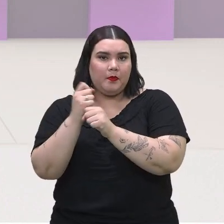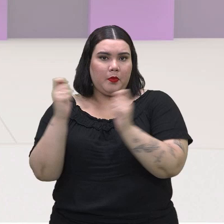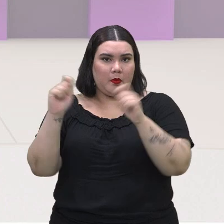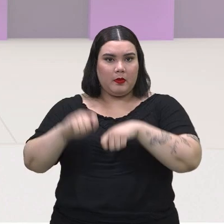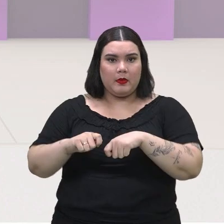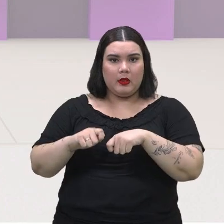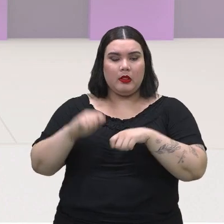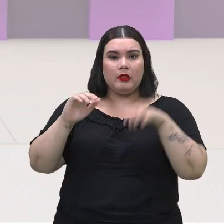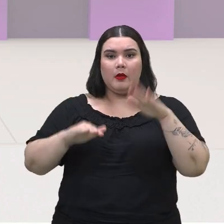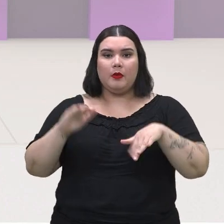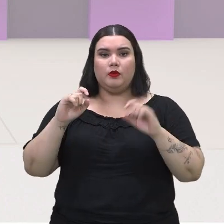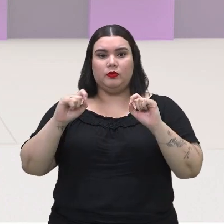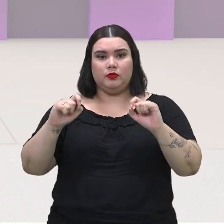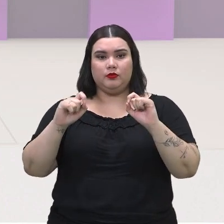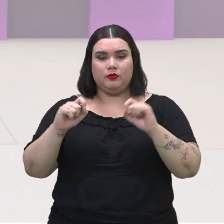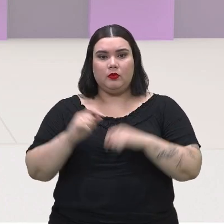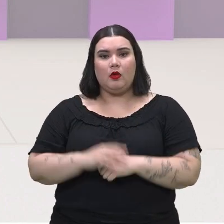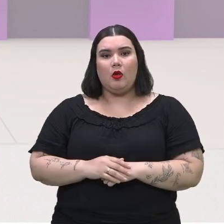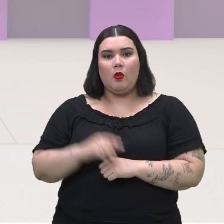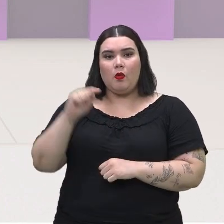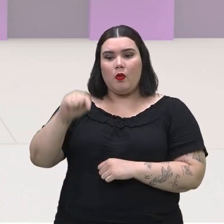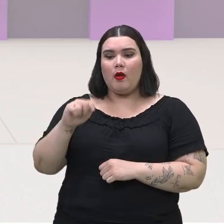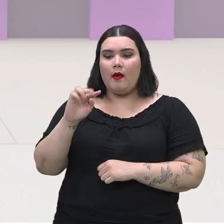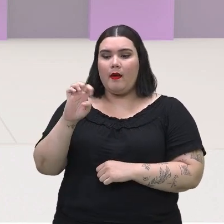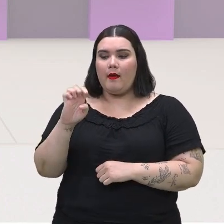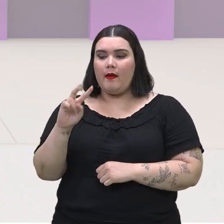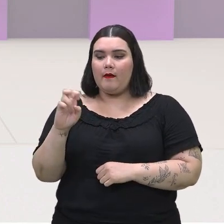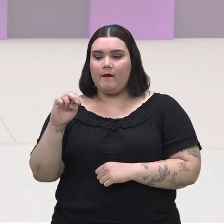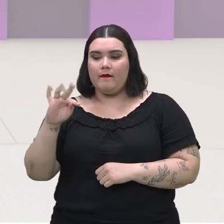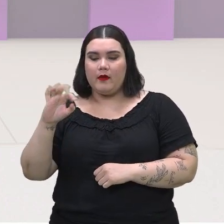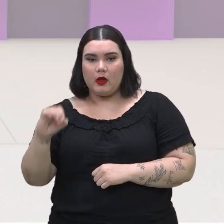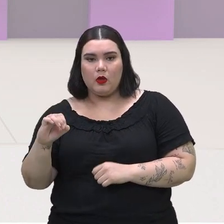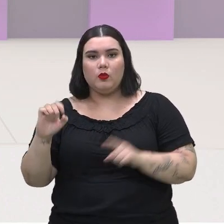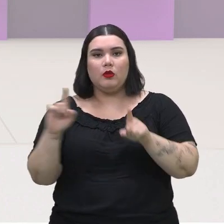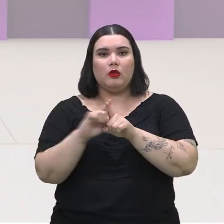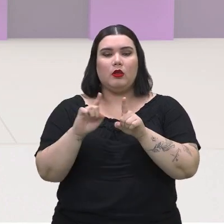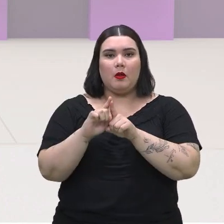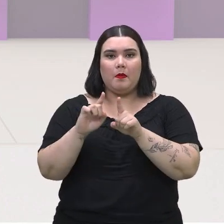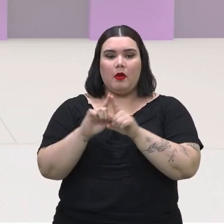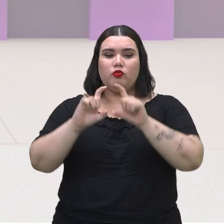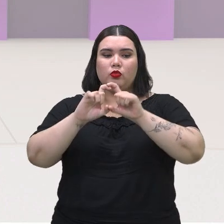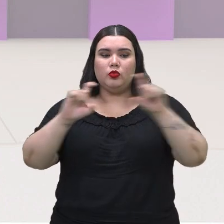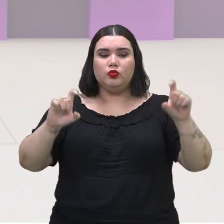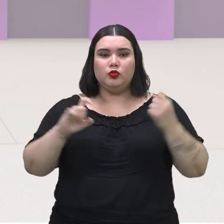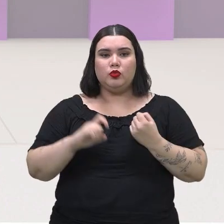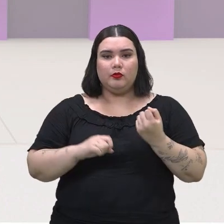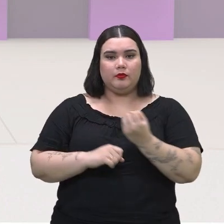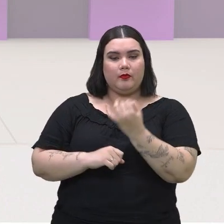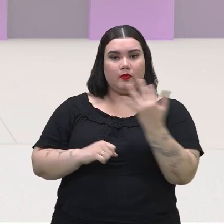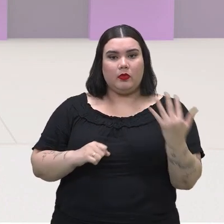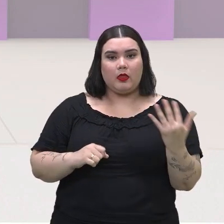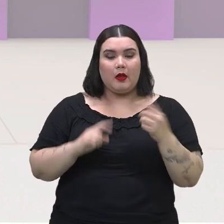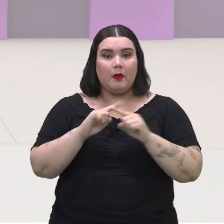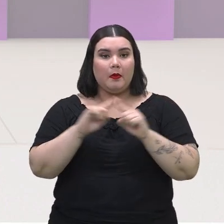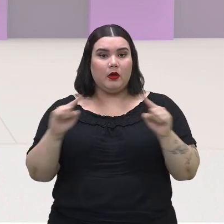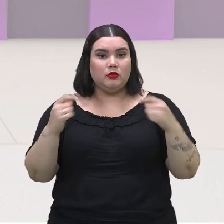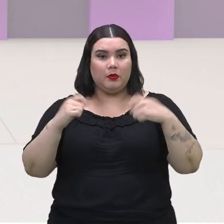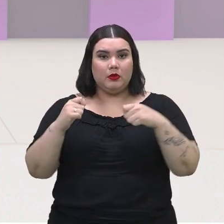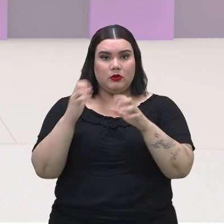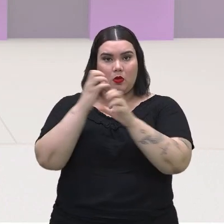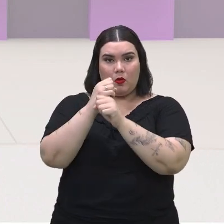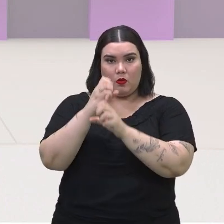depender justamente do evento e do espaço amostral. Mas, quando a gente tem que calcular a